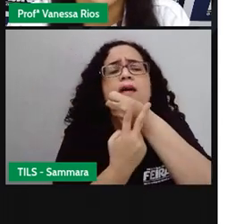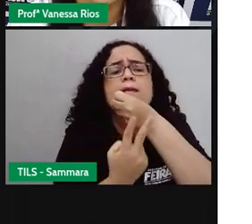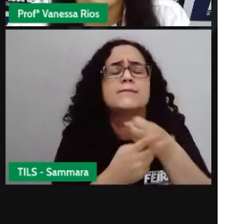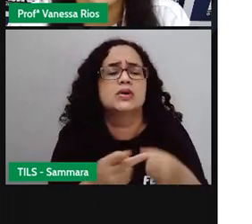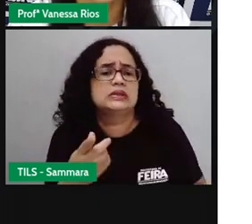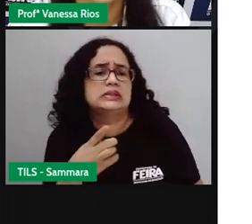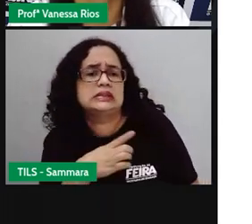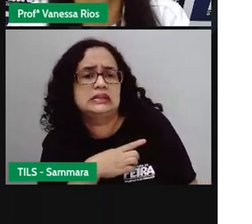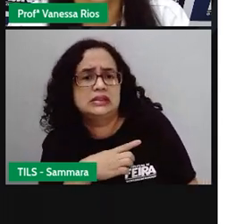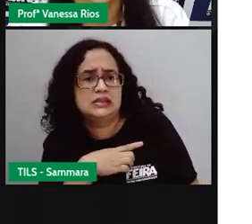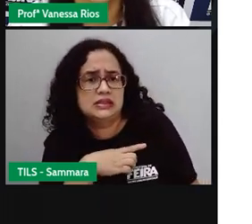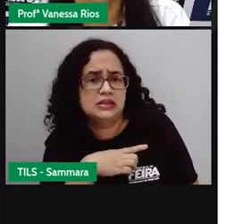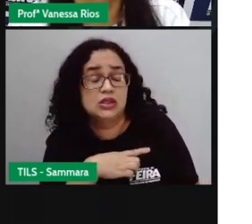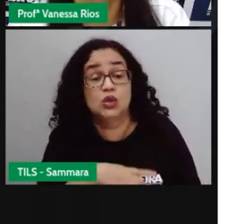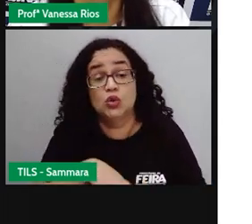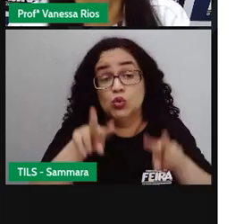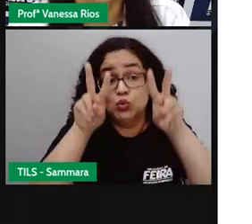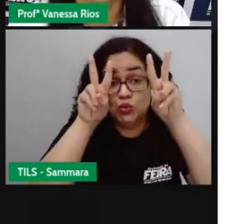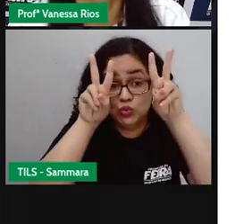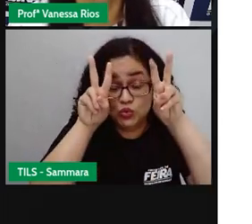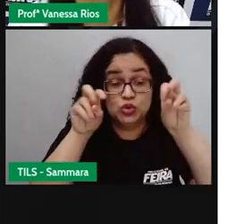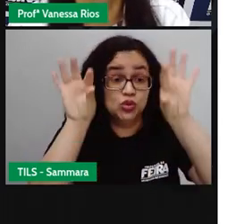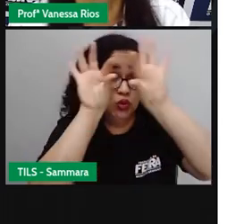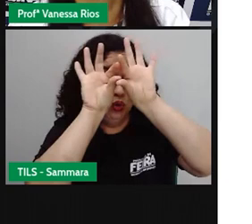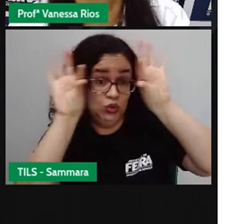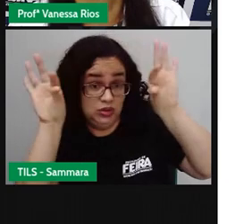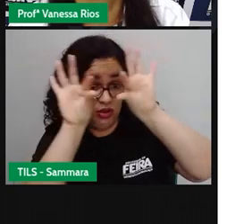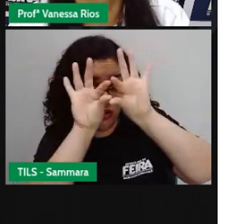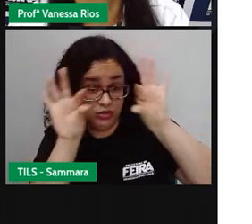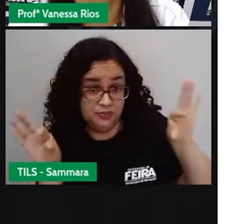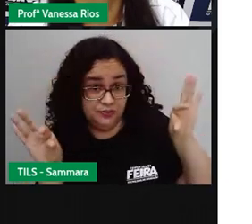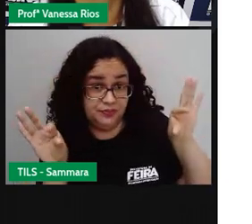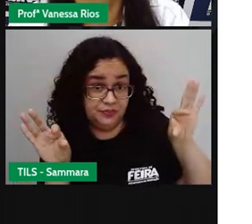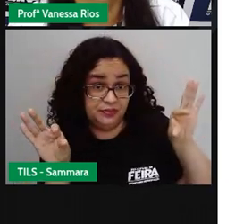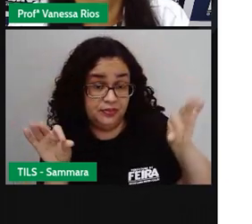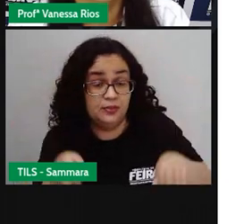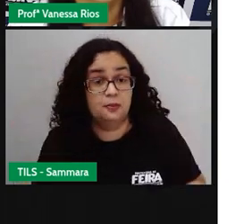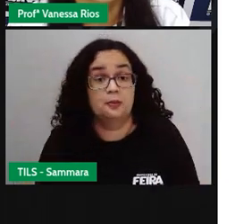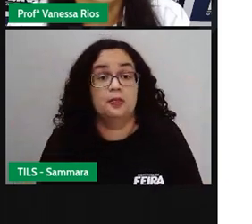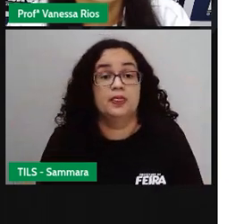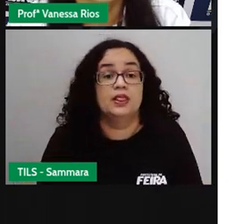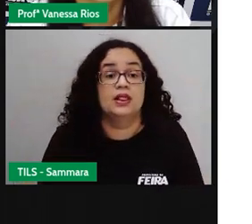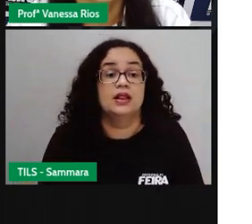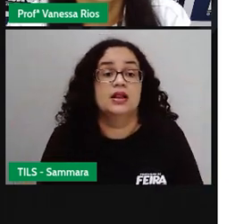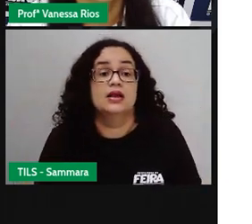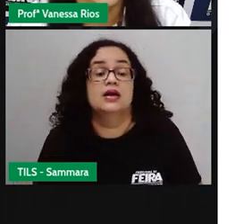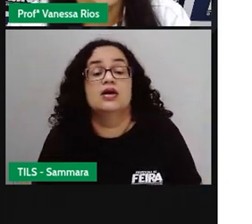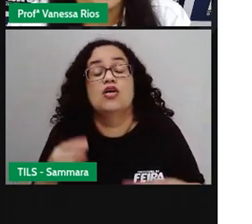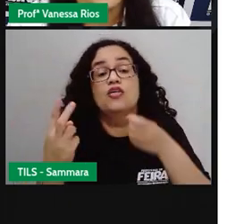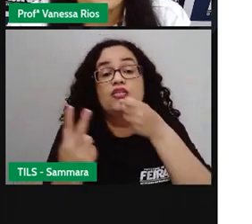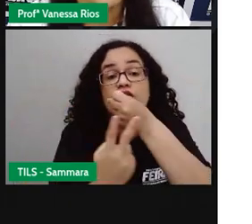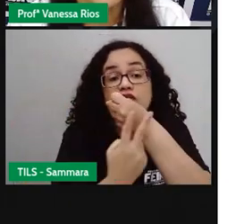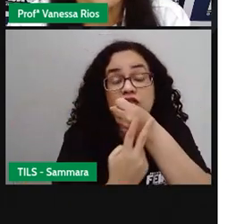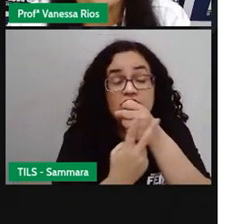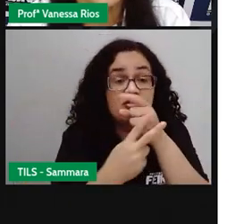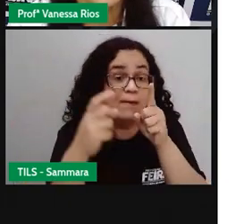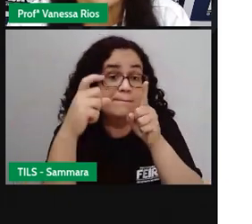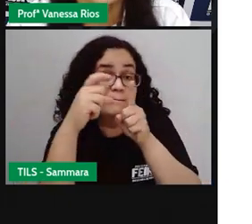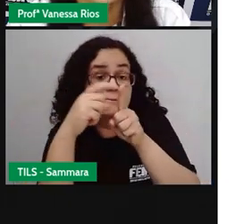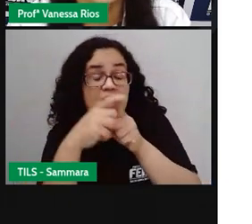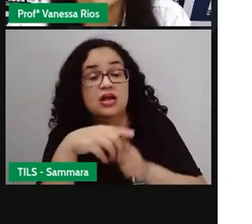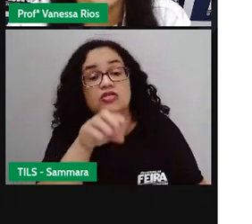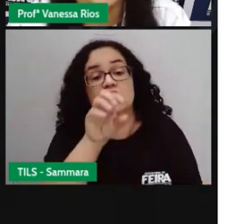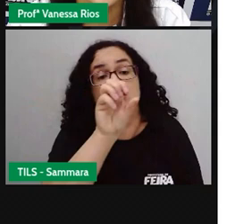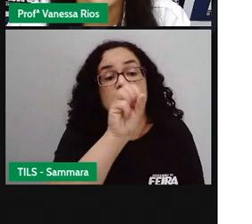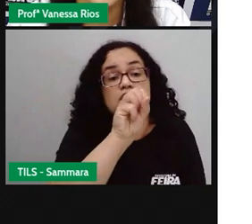aí no título do texto? Olha só. O verbo aí é a palavra